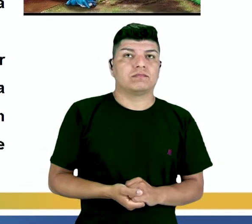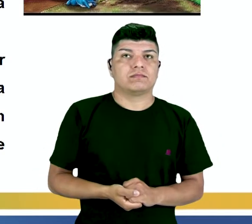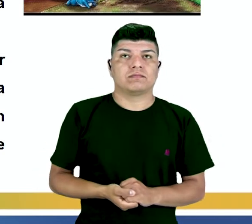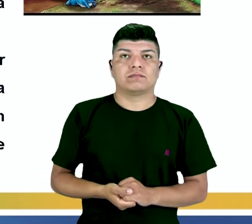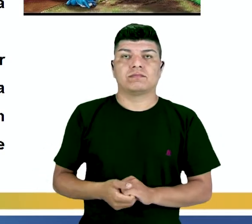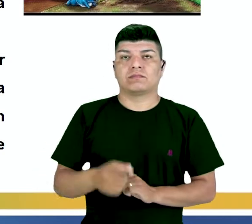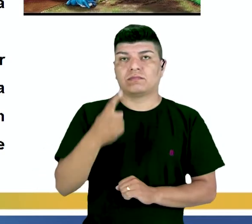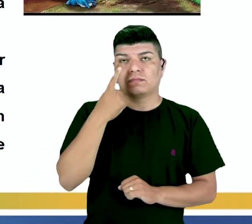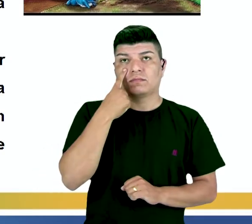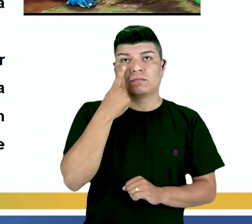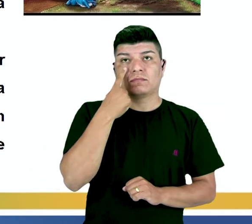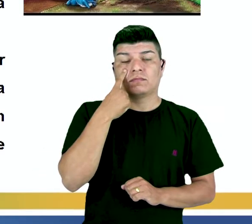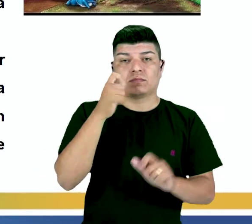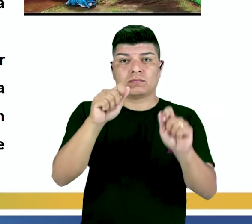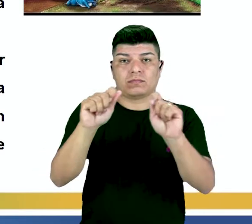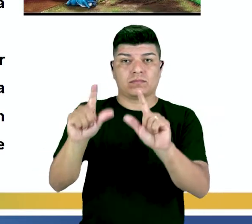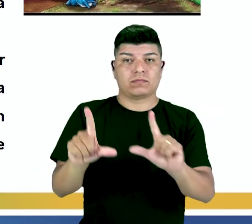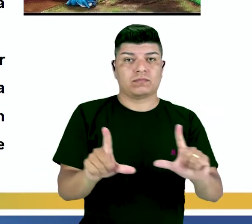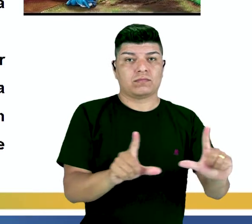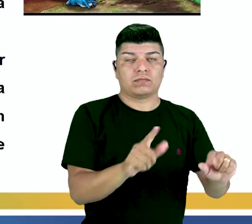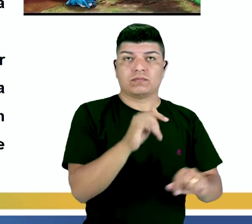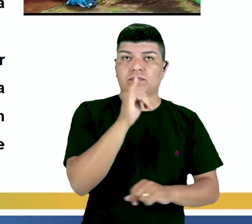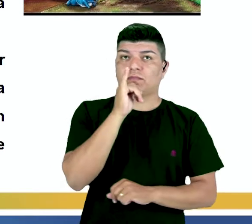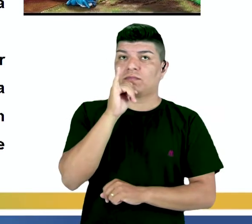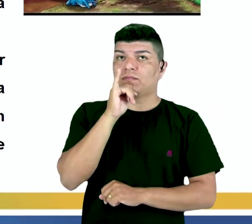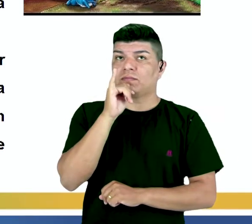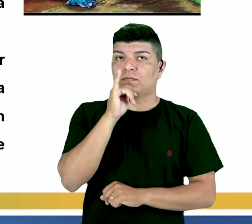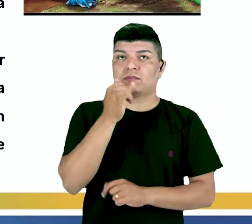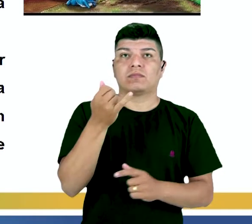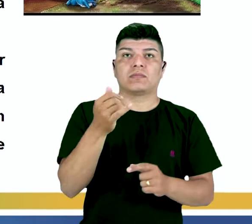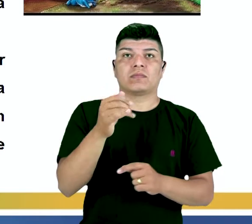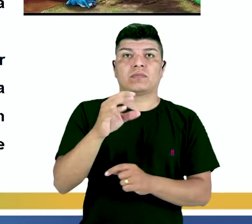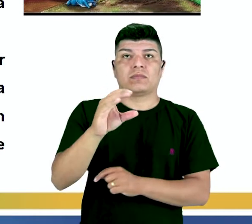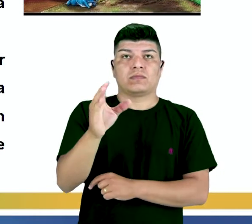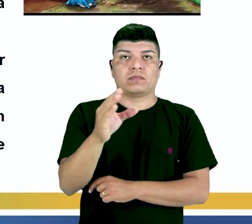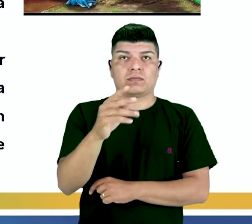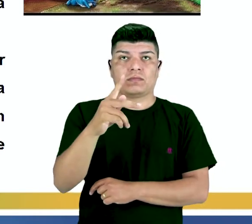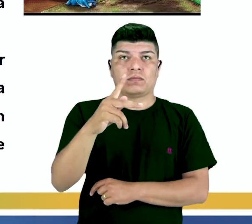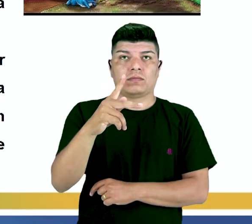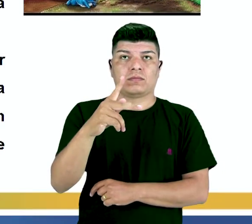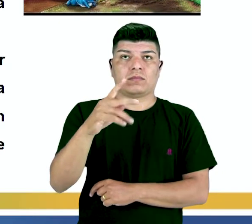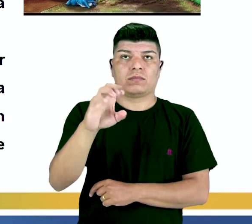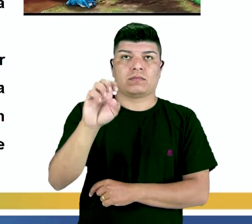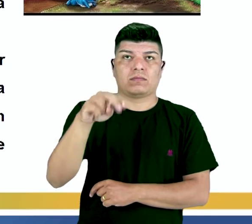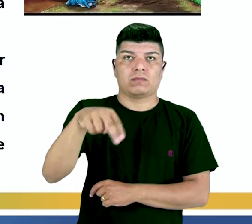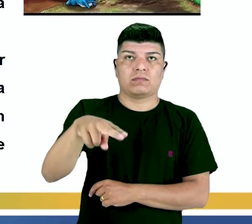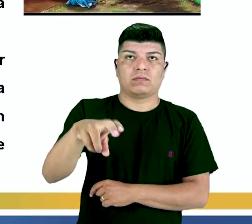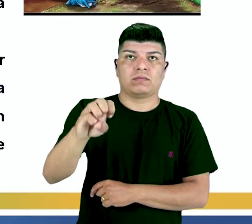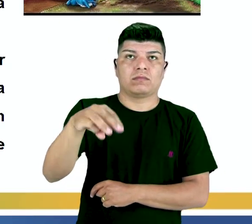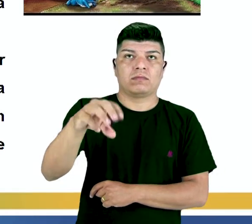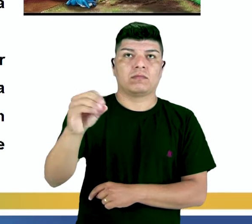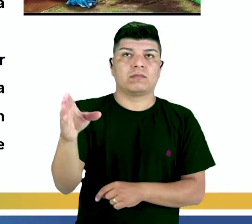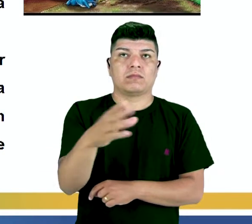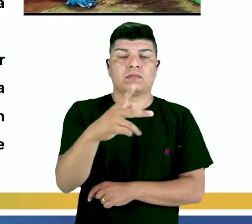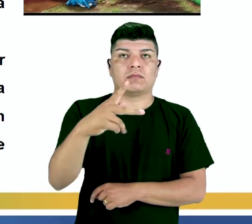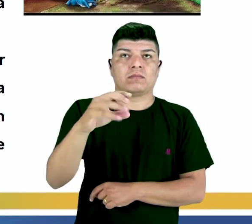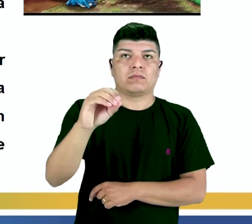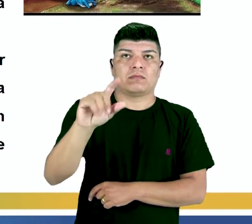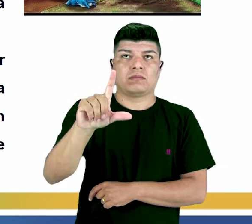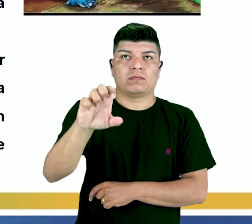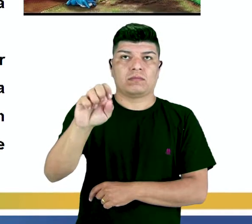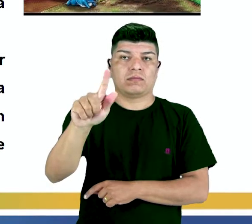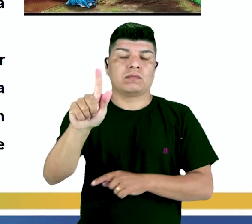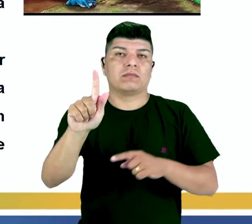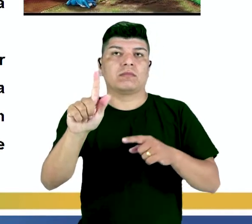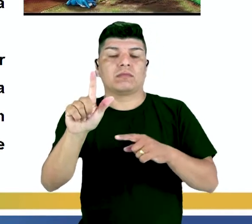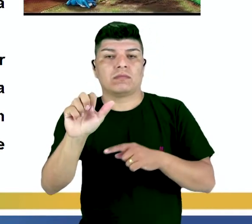Acompanhe no slide, é um exemplo do conto do Pequeno Polegar. É uma história bastante incrível, né? Vamos